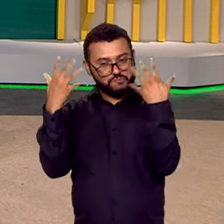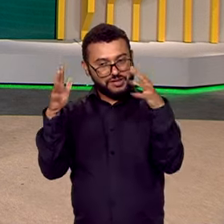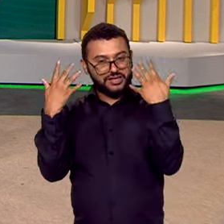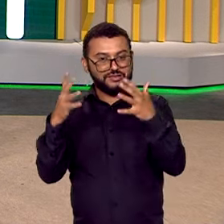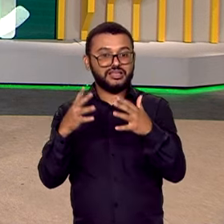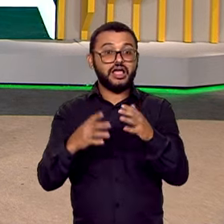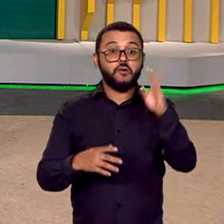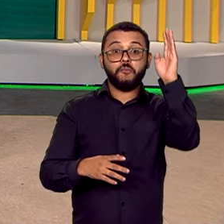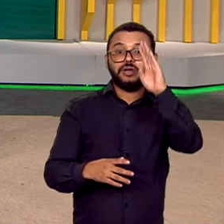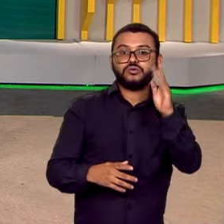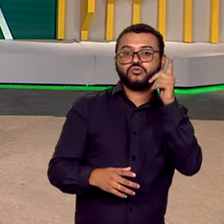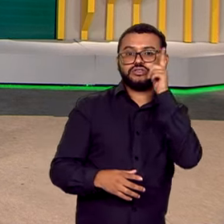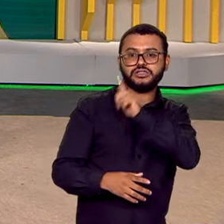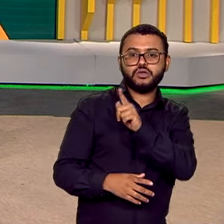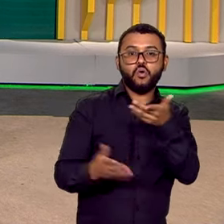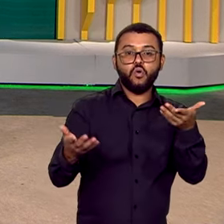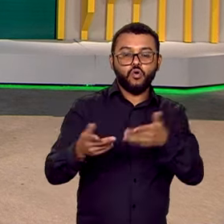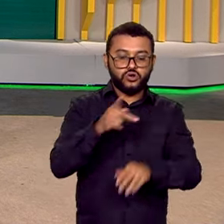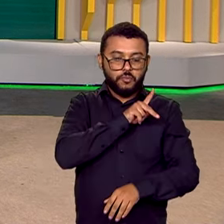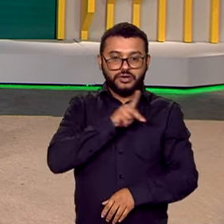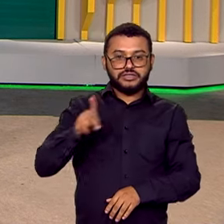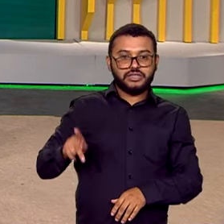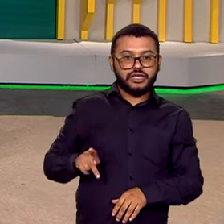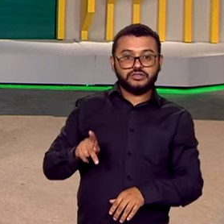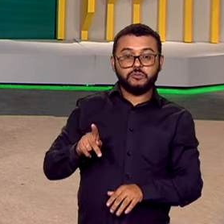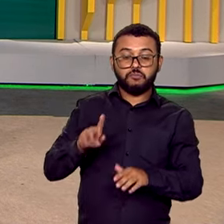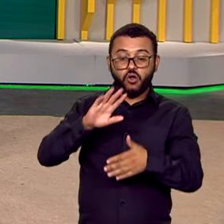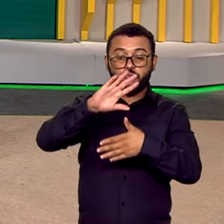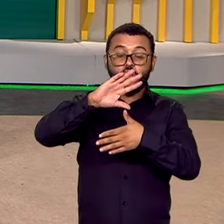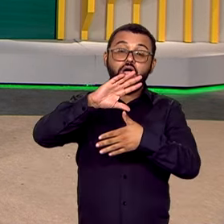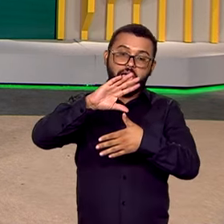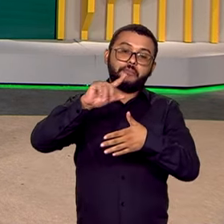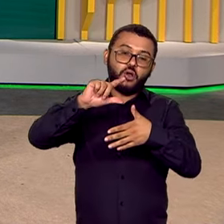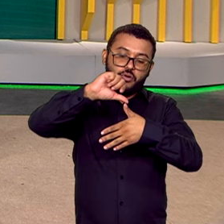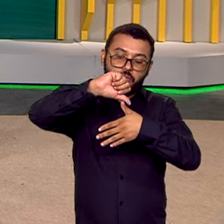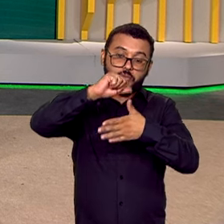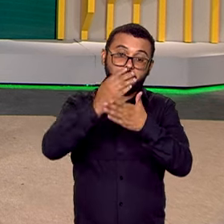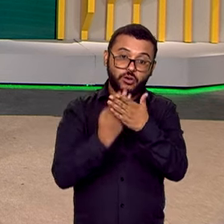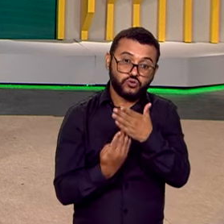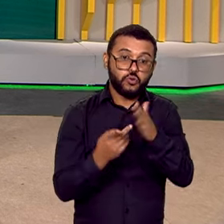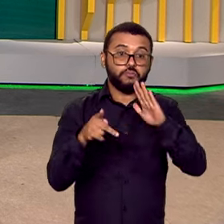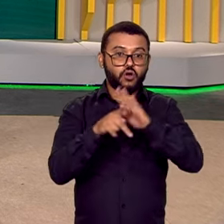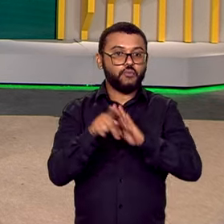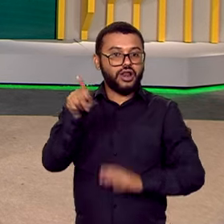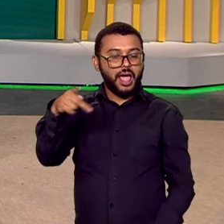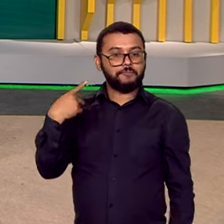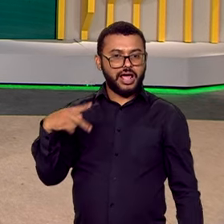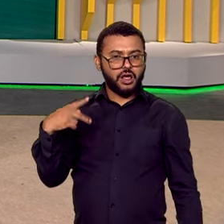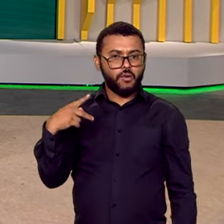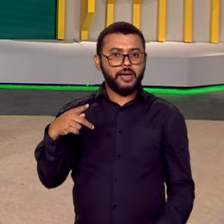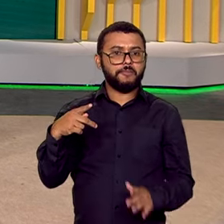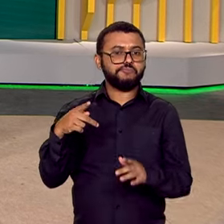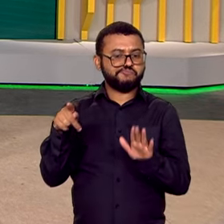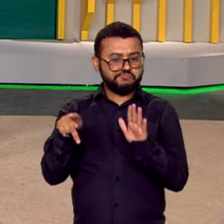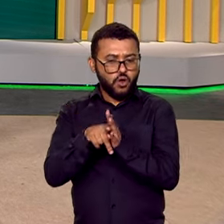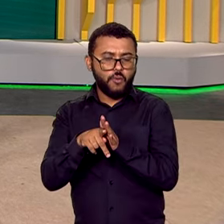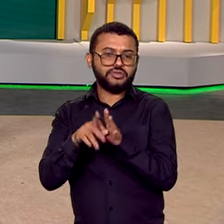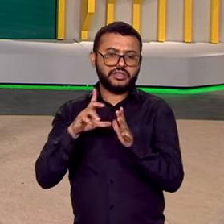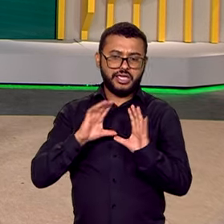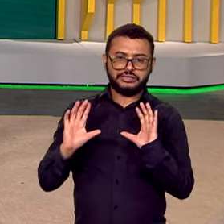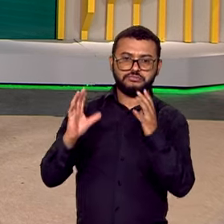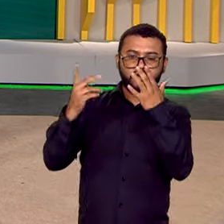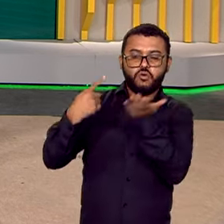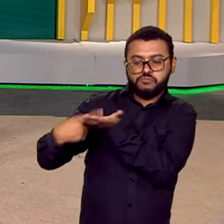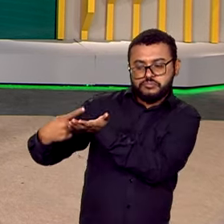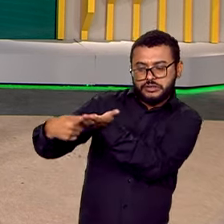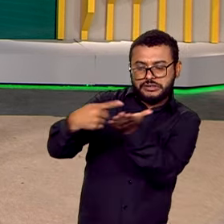E o Brasil passou hoje a presidência temporária do Mercosul, saúde para o Paraguai. Durante a cerimônia, vários acordos